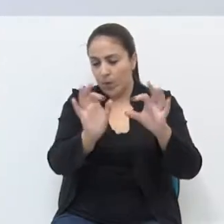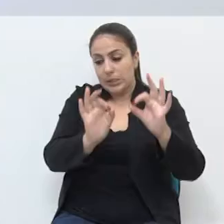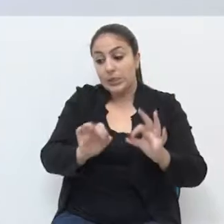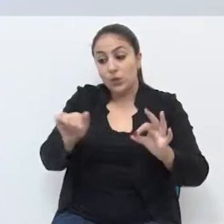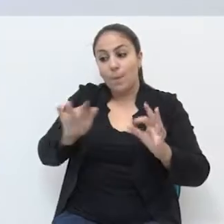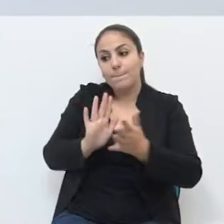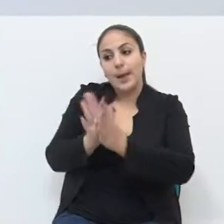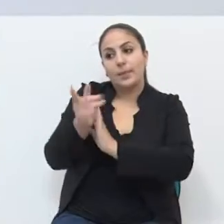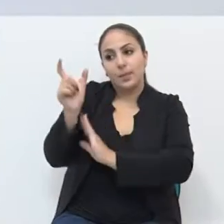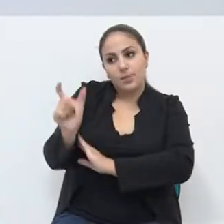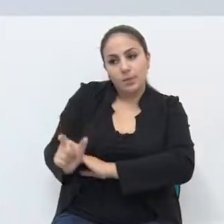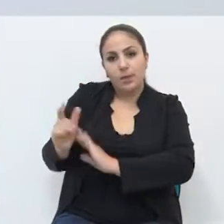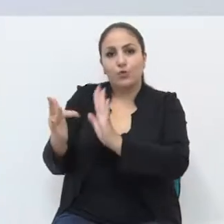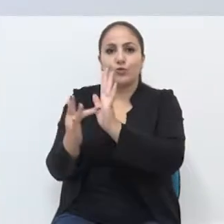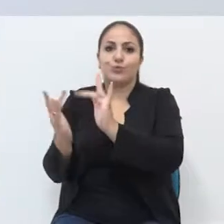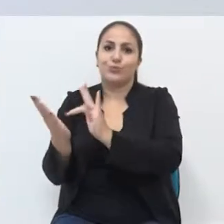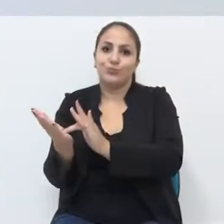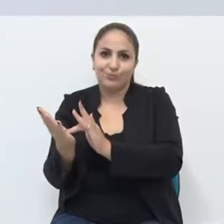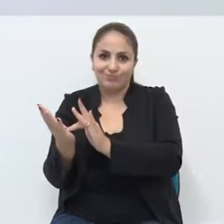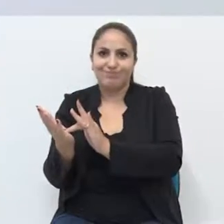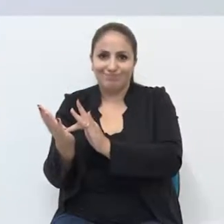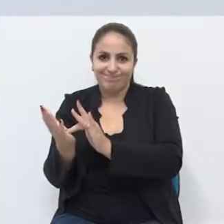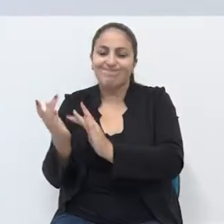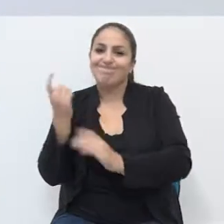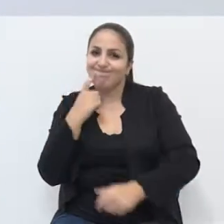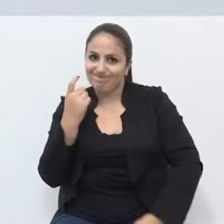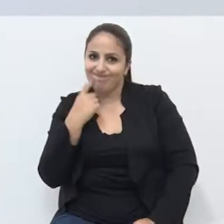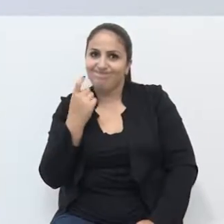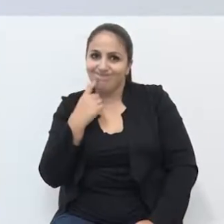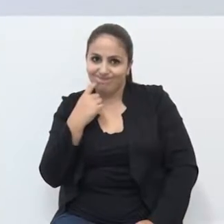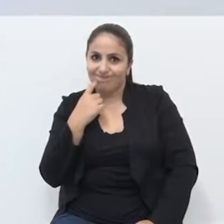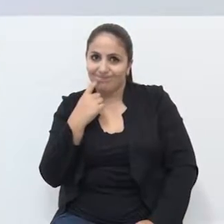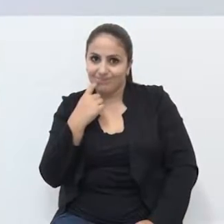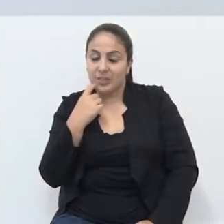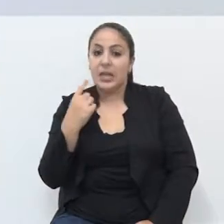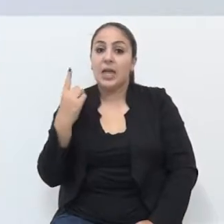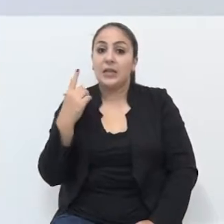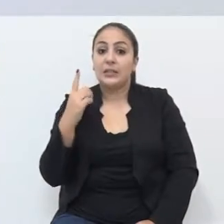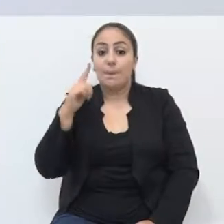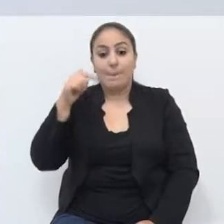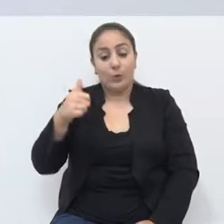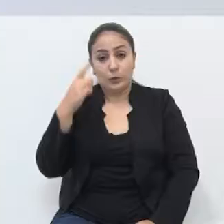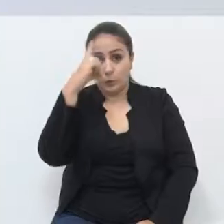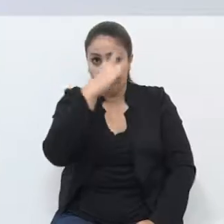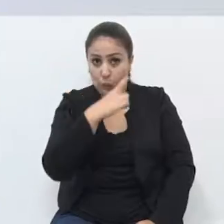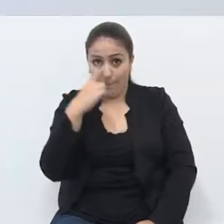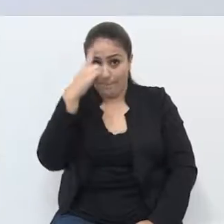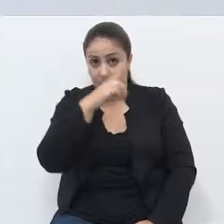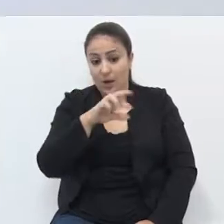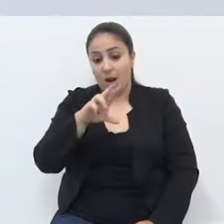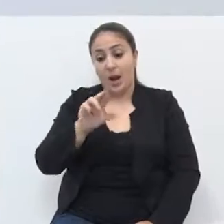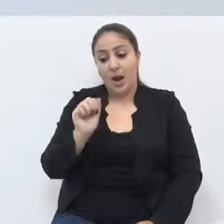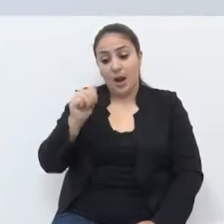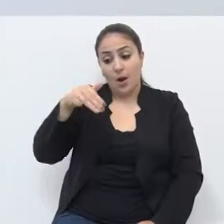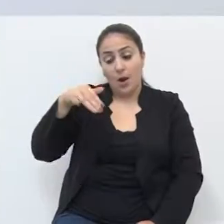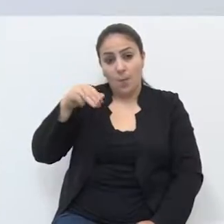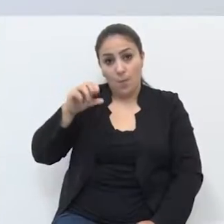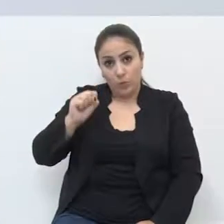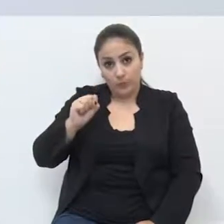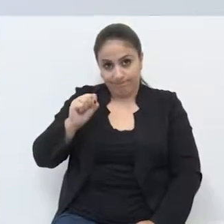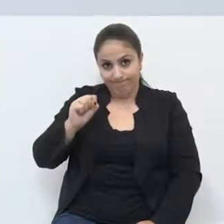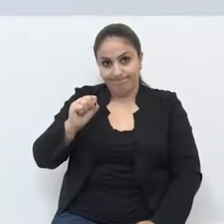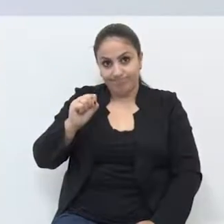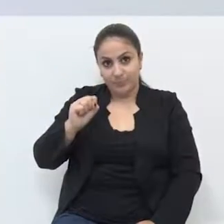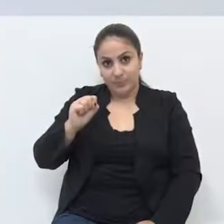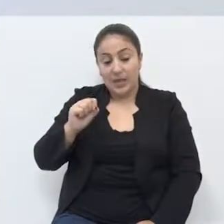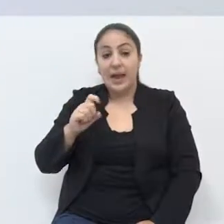configurar na sexta-feira. Então, é o domingo de Ramos. Na quinta-feira, Jesus faz a